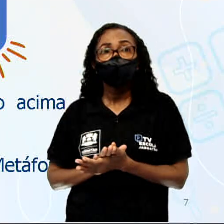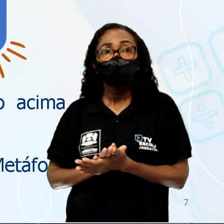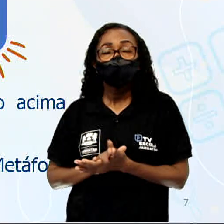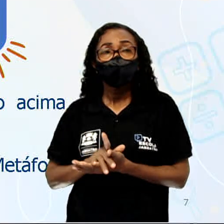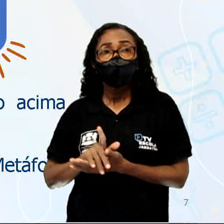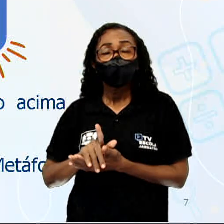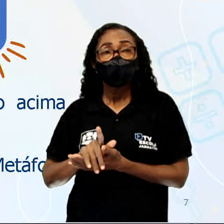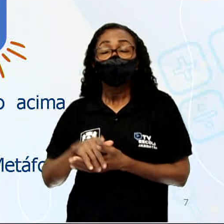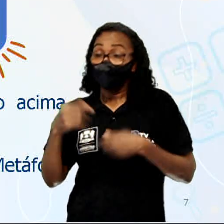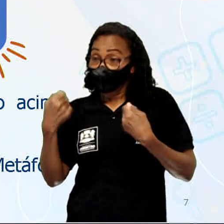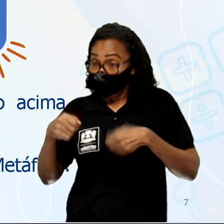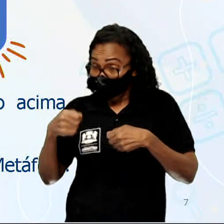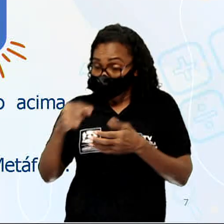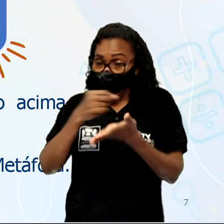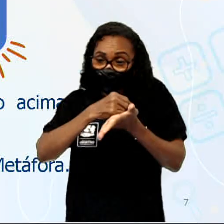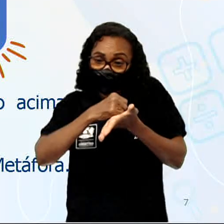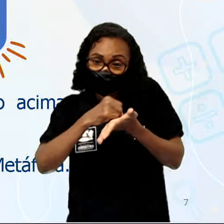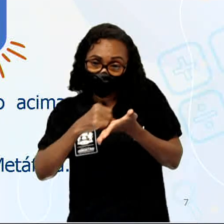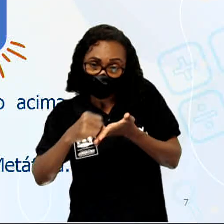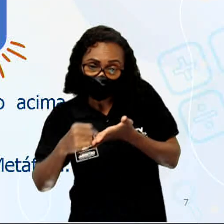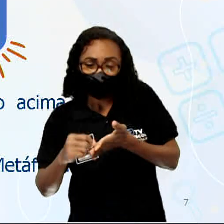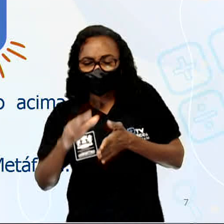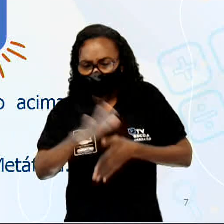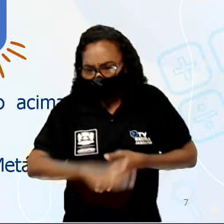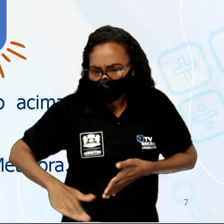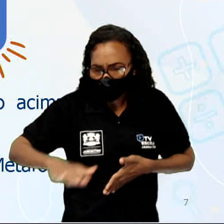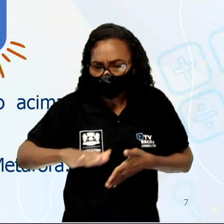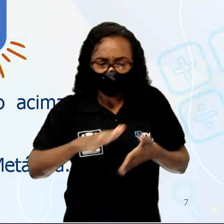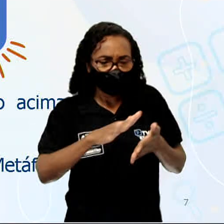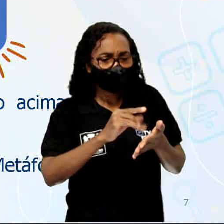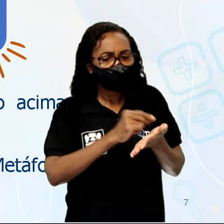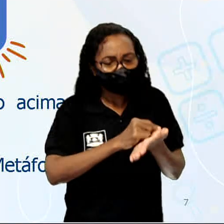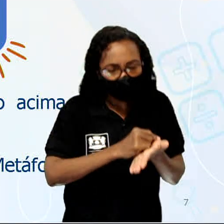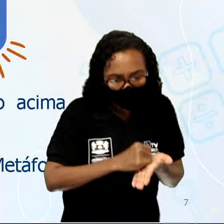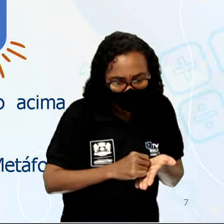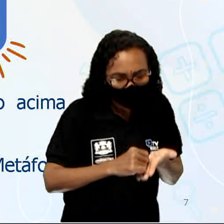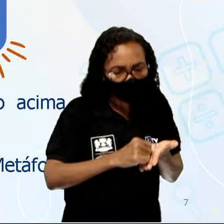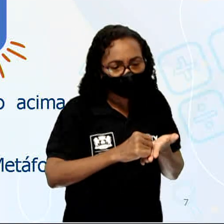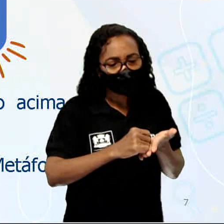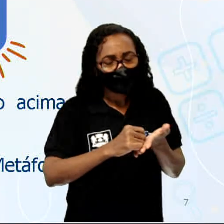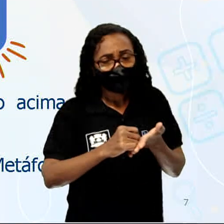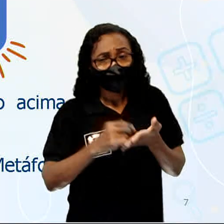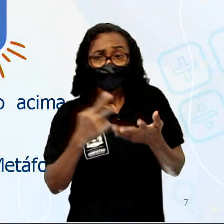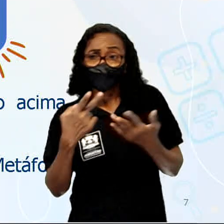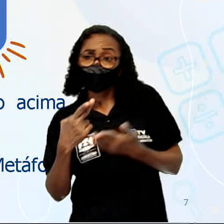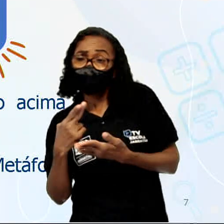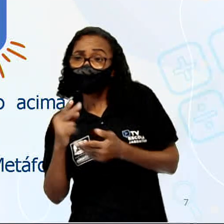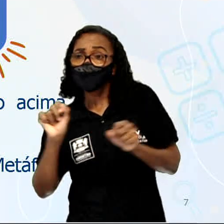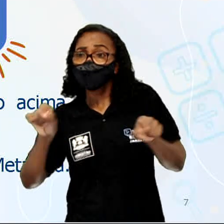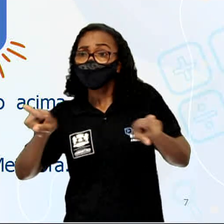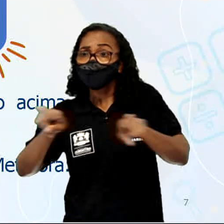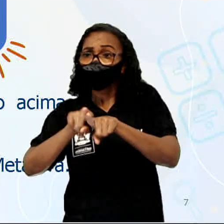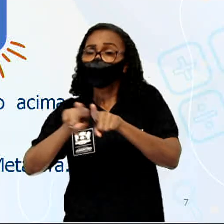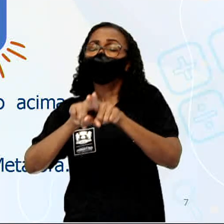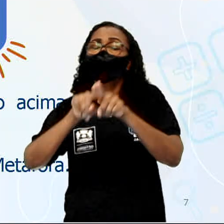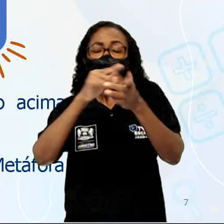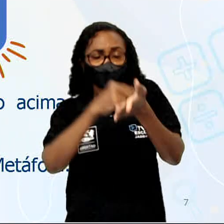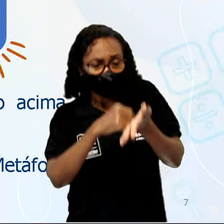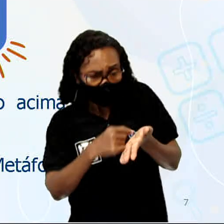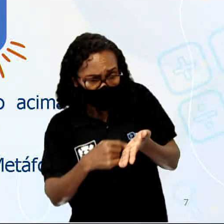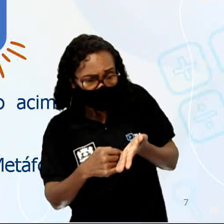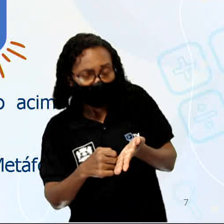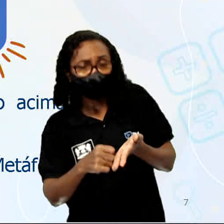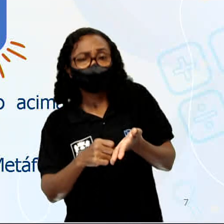É preciso escrever, eu tenho um espaço que vai sempre alternar, do mesmo modo que se escreve, também